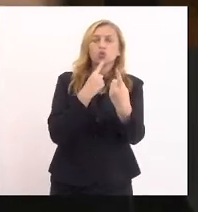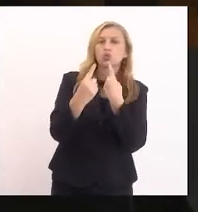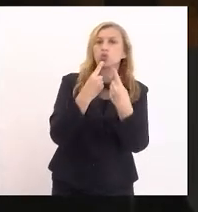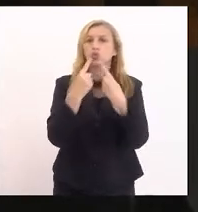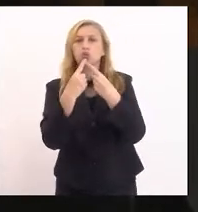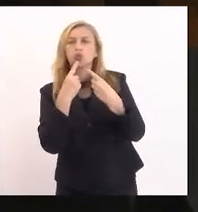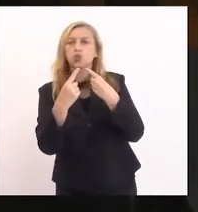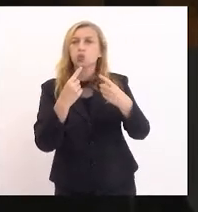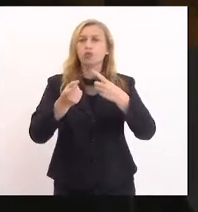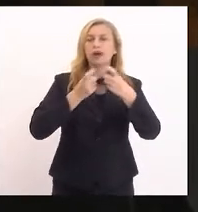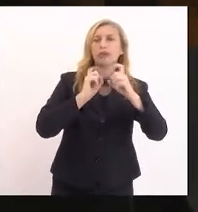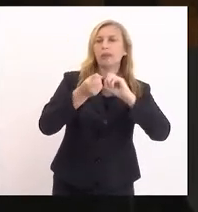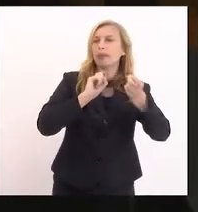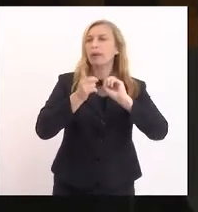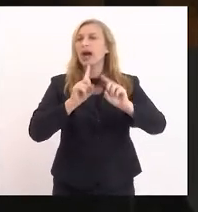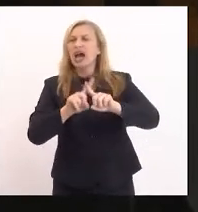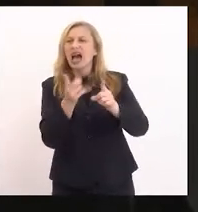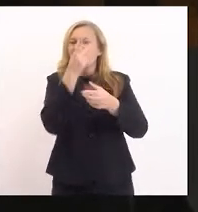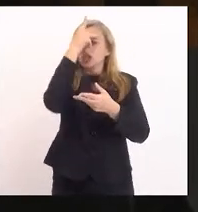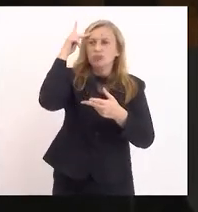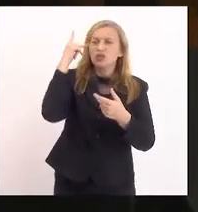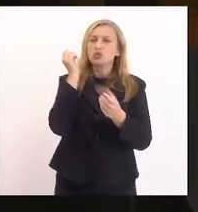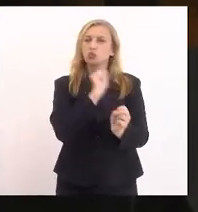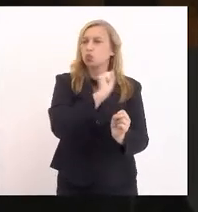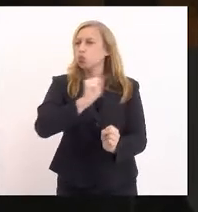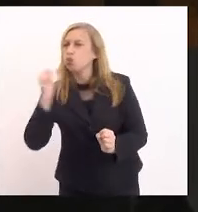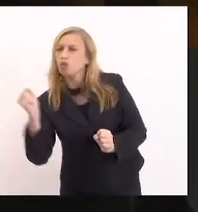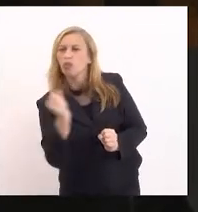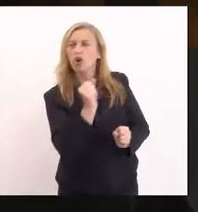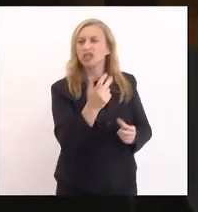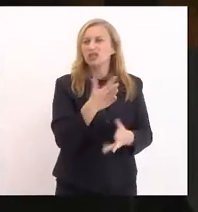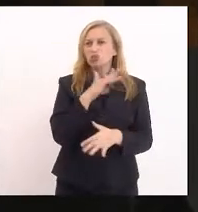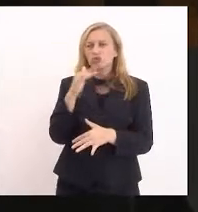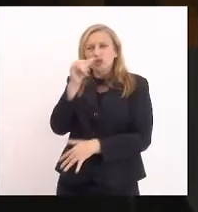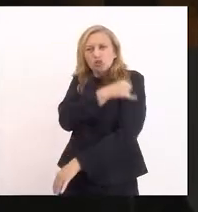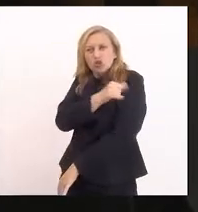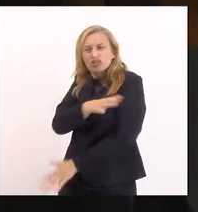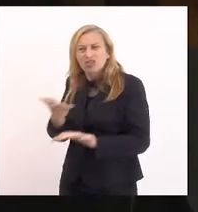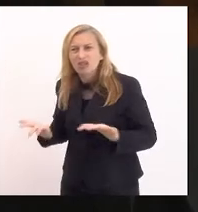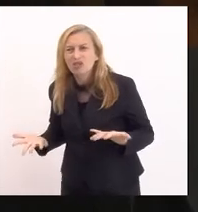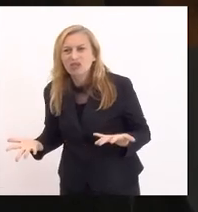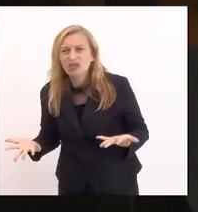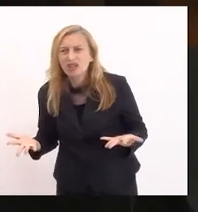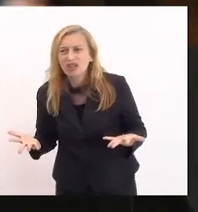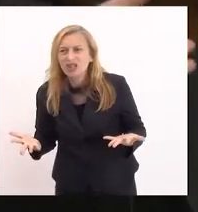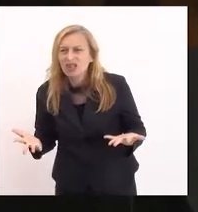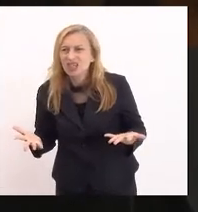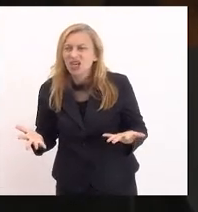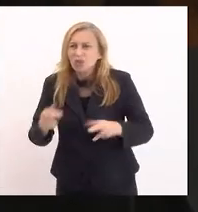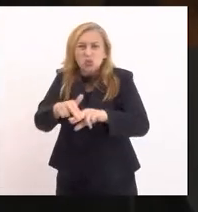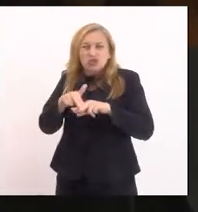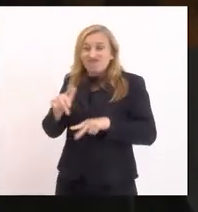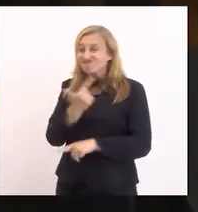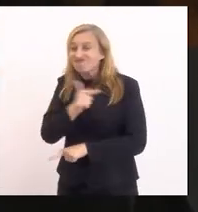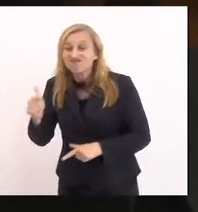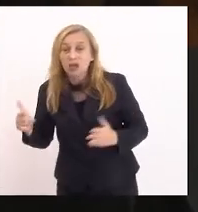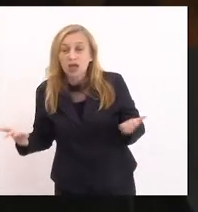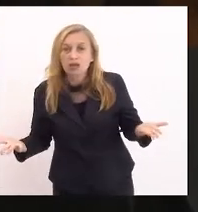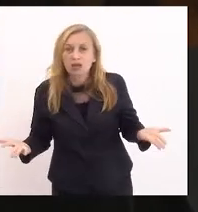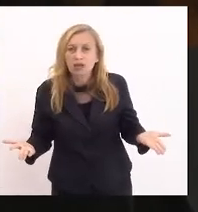fazemos um debate, as pessoas estão sendo assassinadas no Rio de Janeiro, sem razão aparente,